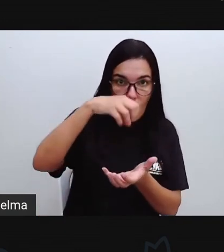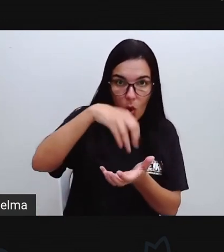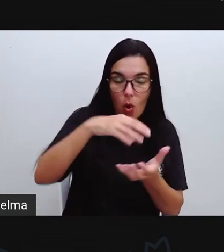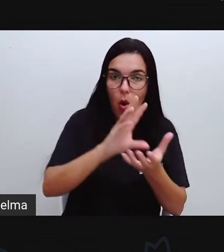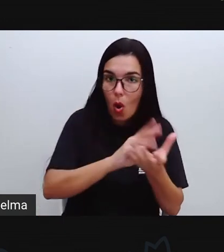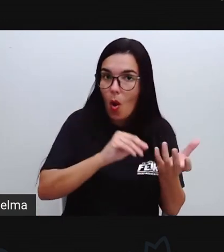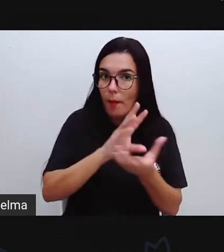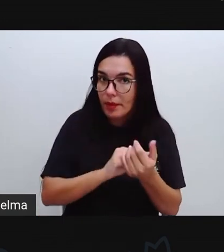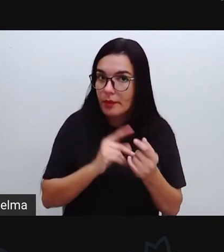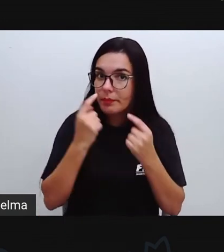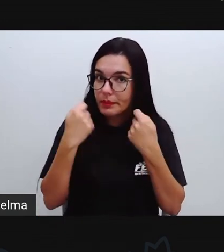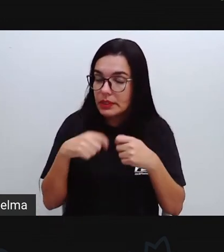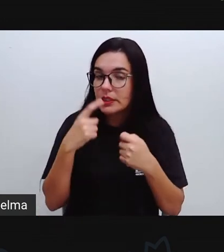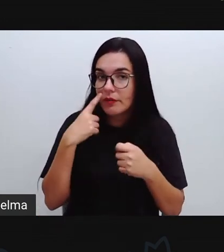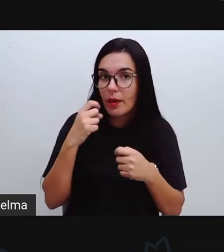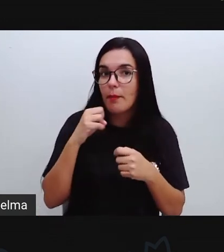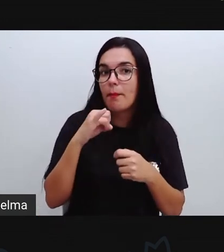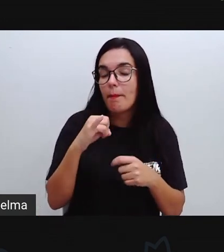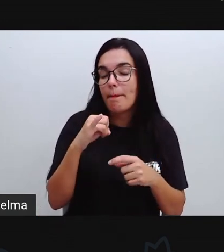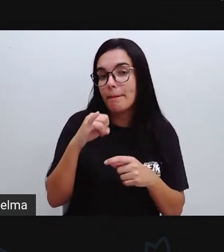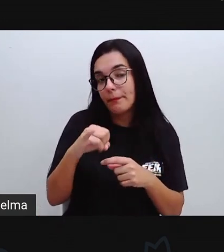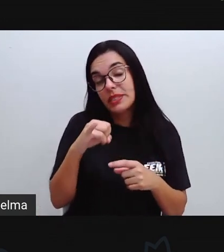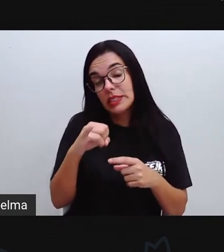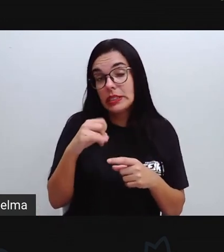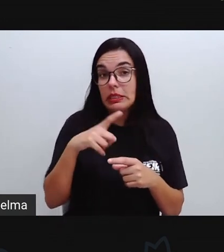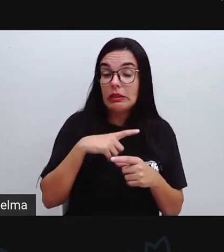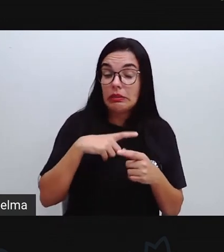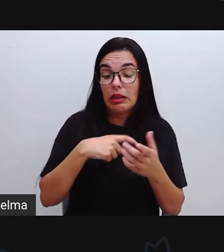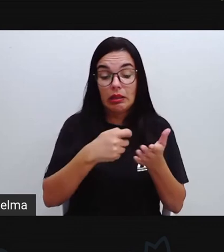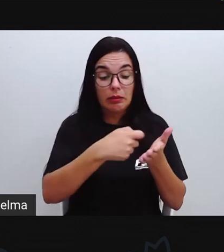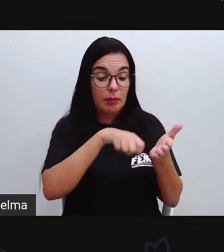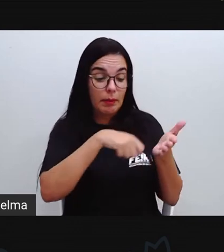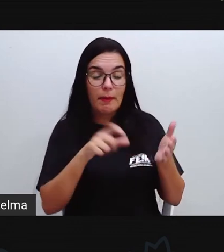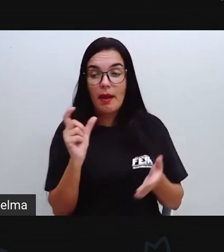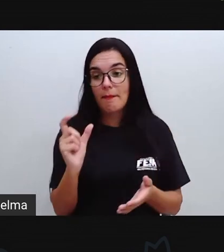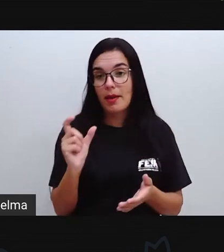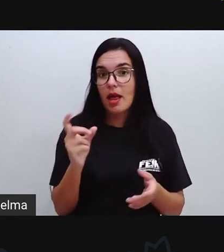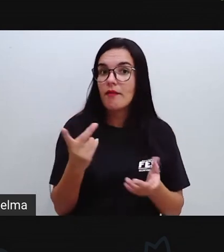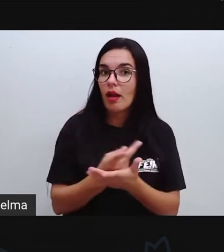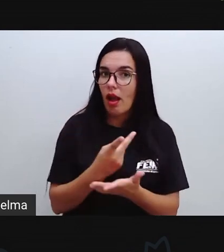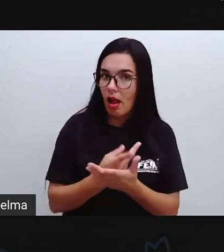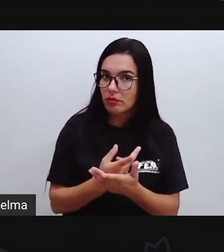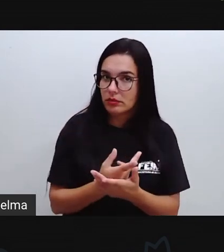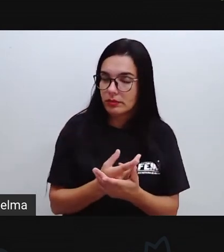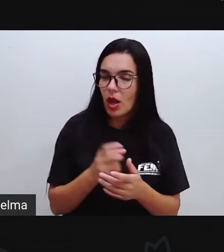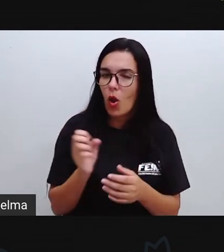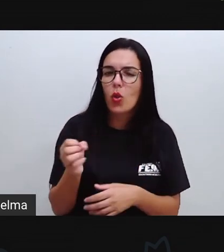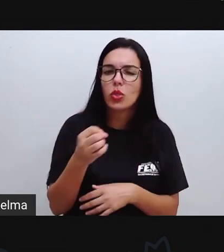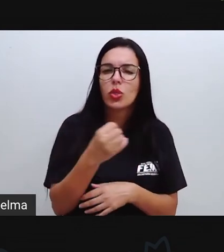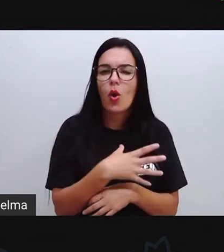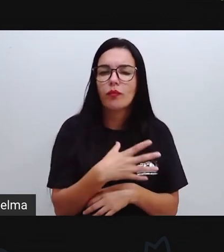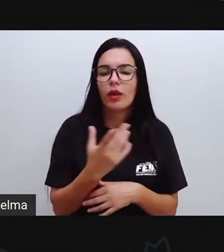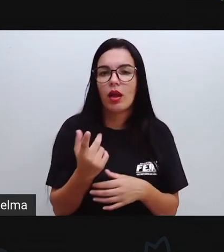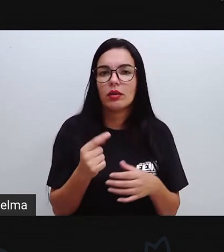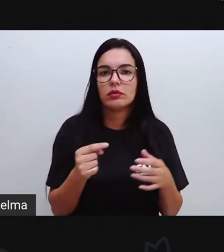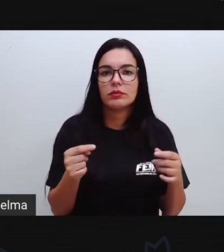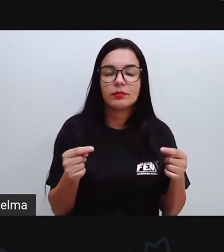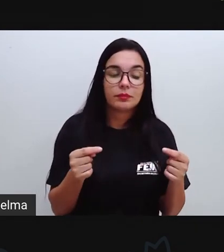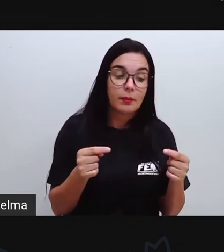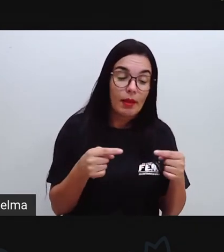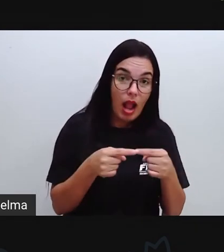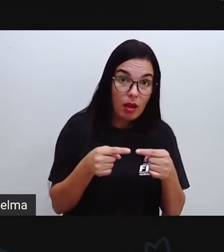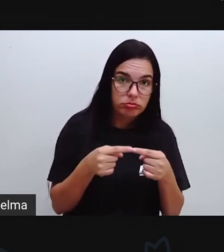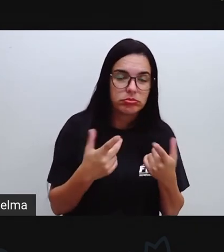ortografia antiga, né? Sem o novo acordo ortográfico, aprendam a dominar